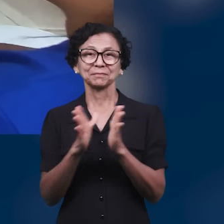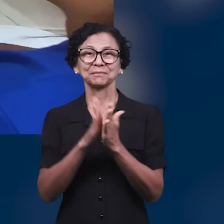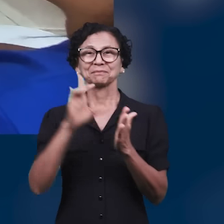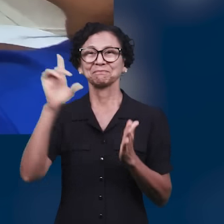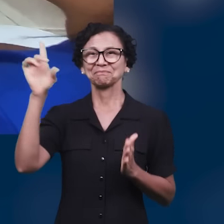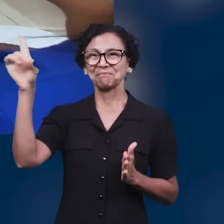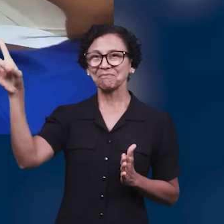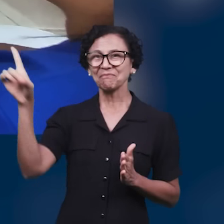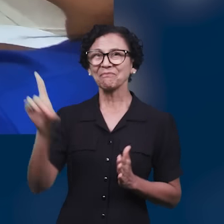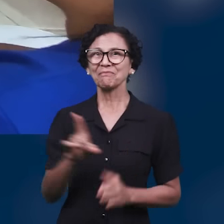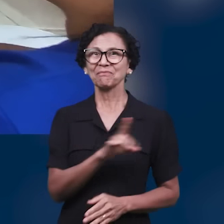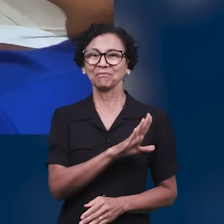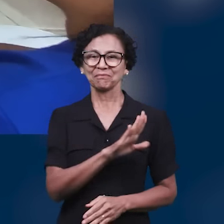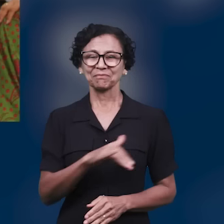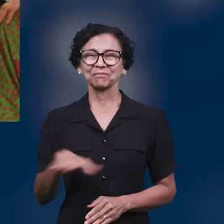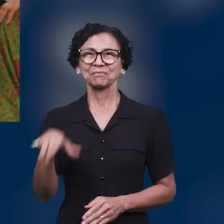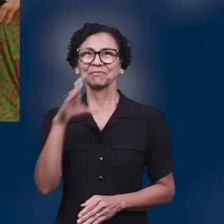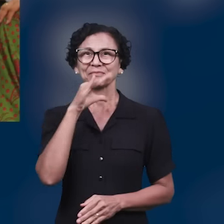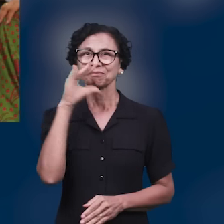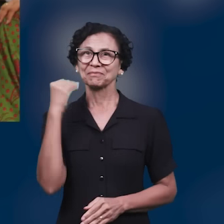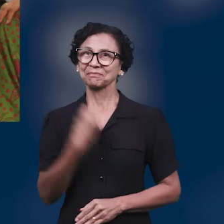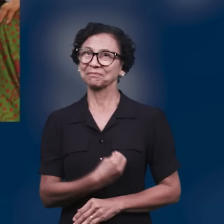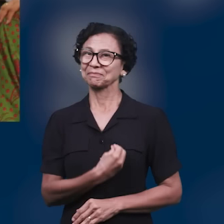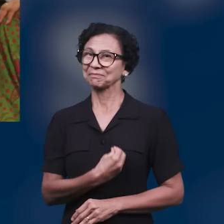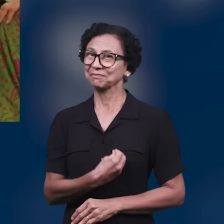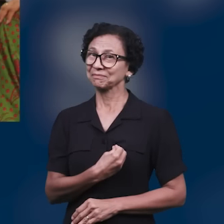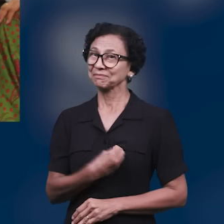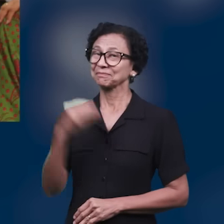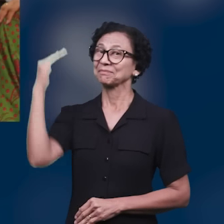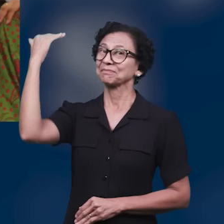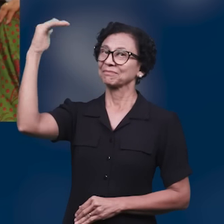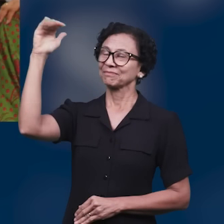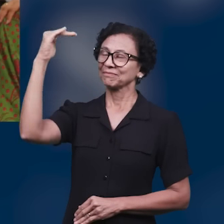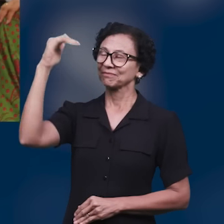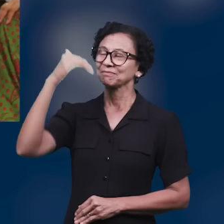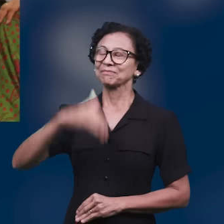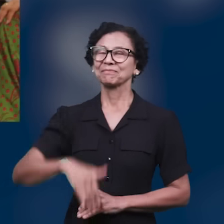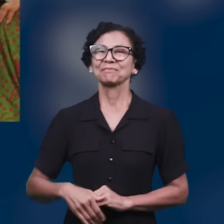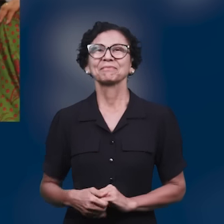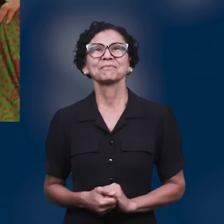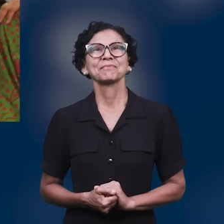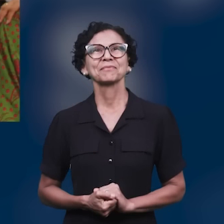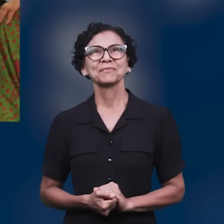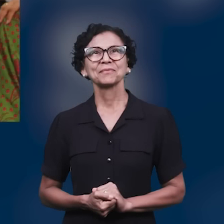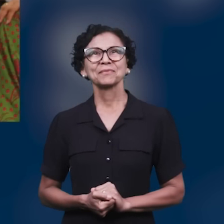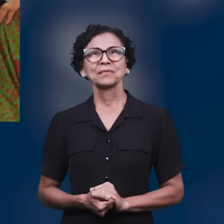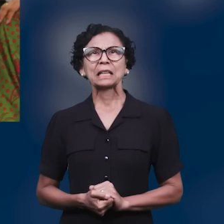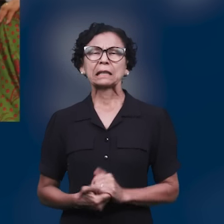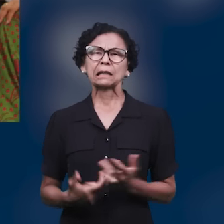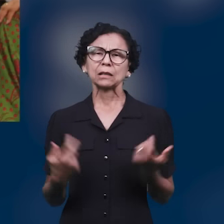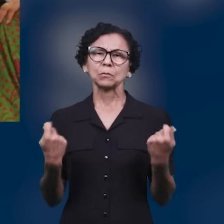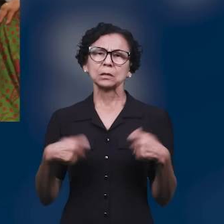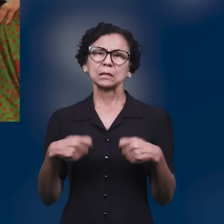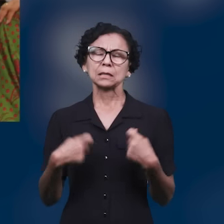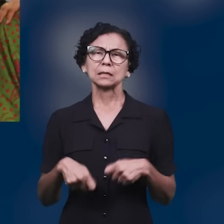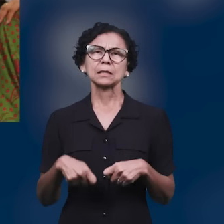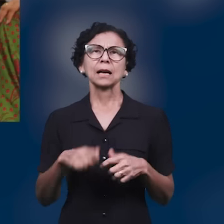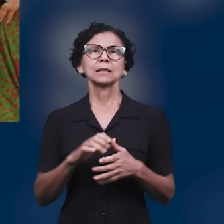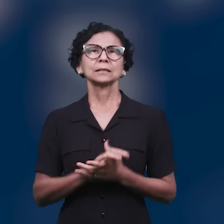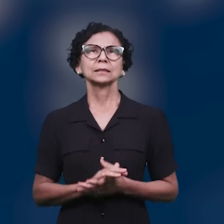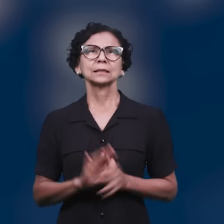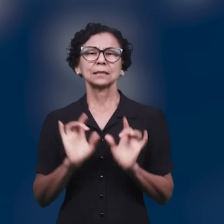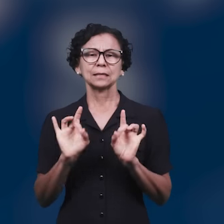e a participação das crianças e intermediários, adolescentes e adultos, que apresentam alguma necessidade específica,